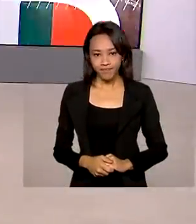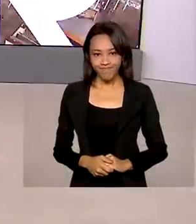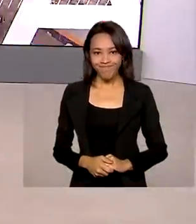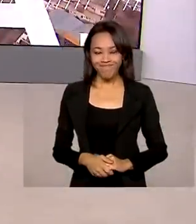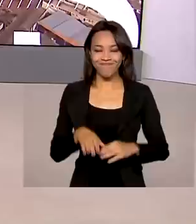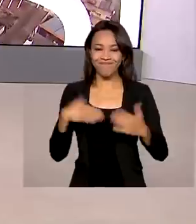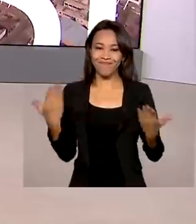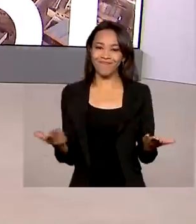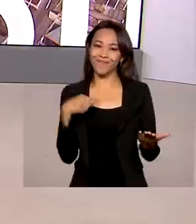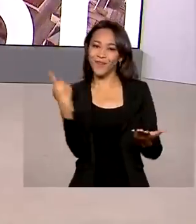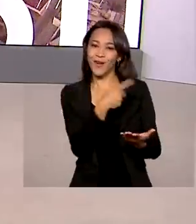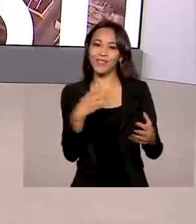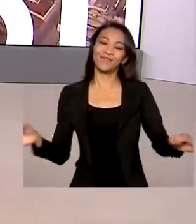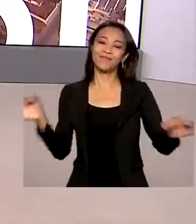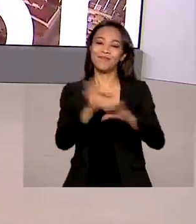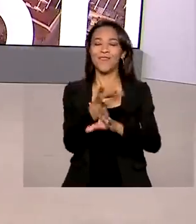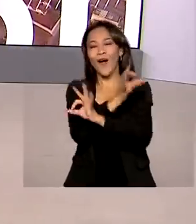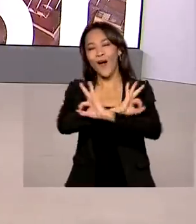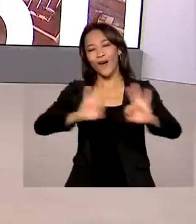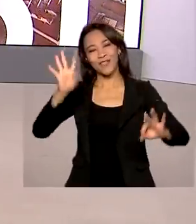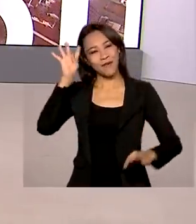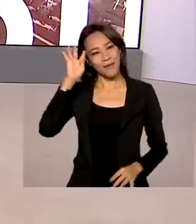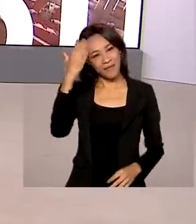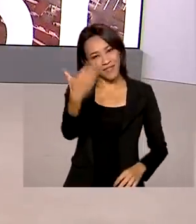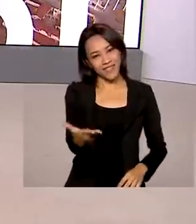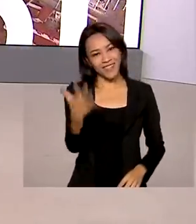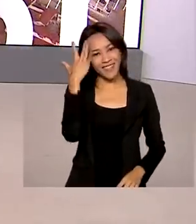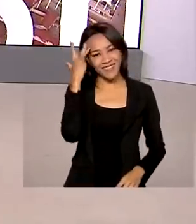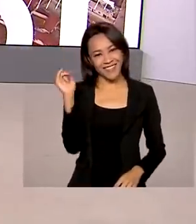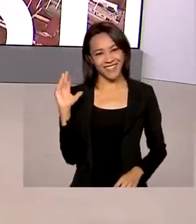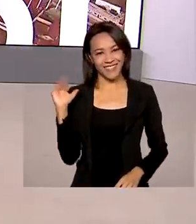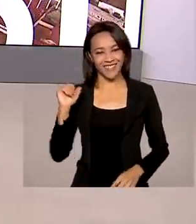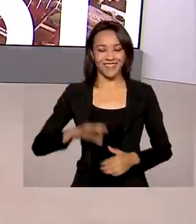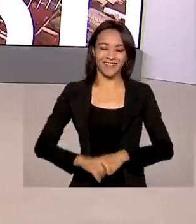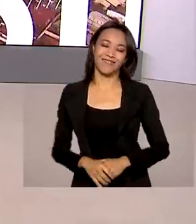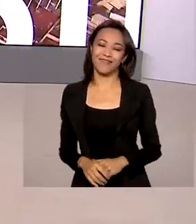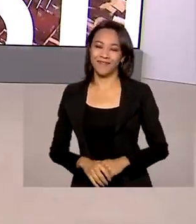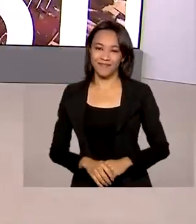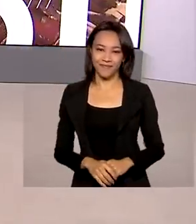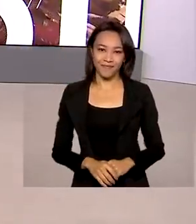O Brasil em Dia termina aqui. Ótima quarta-feira para você e até mais. Tchau, tchau.